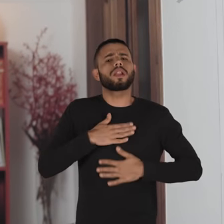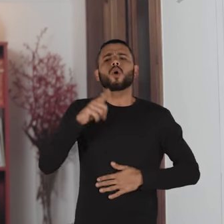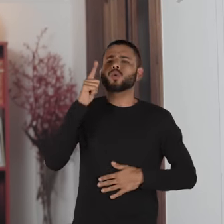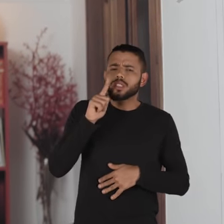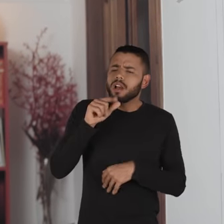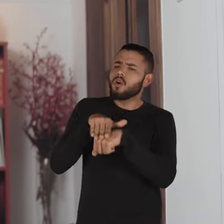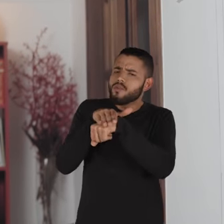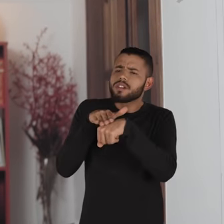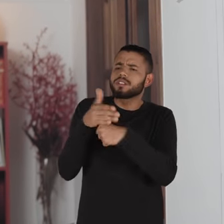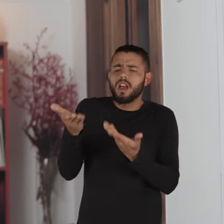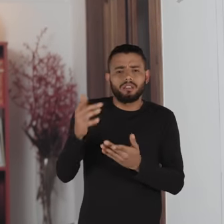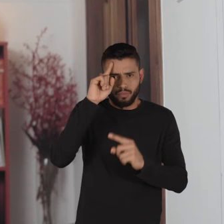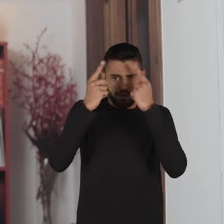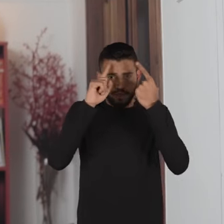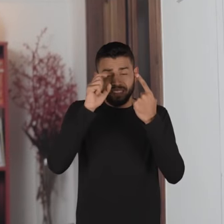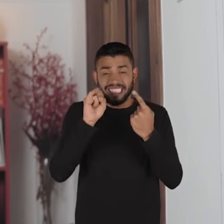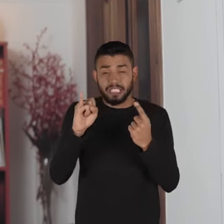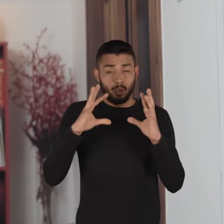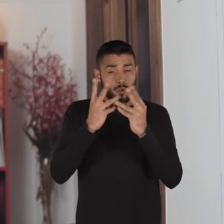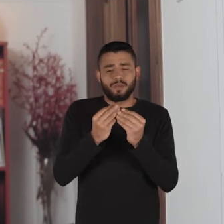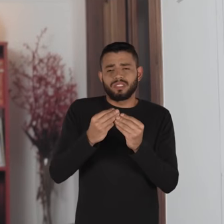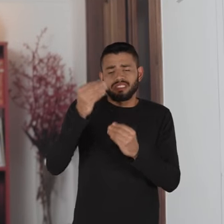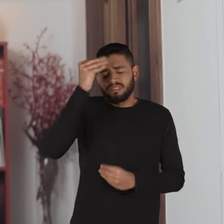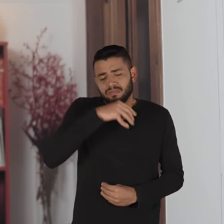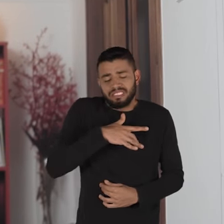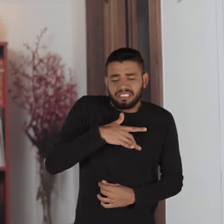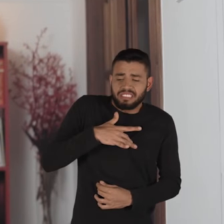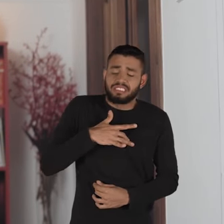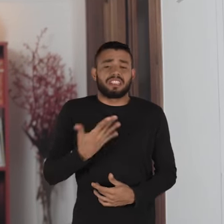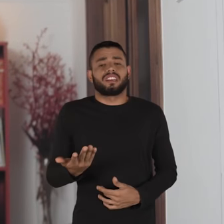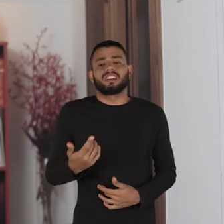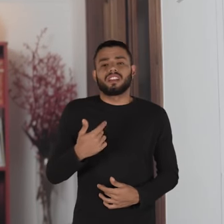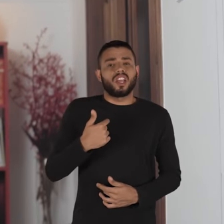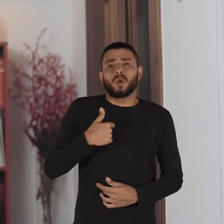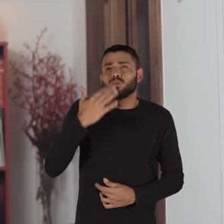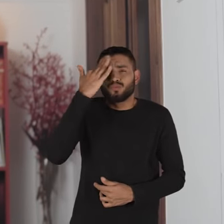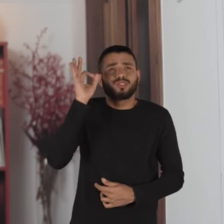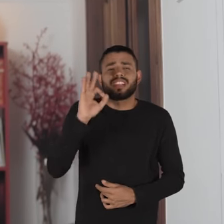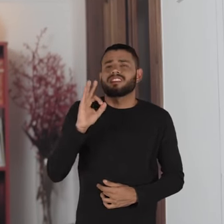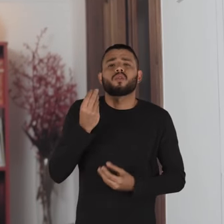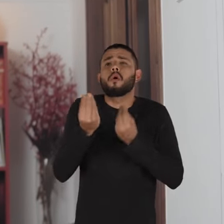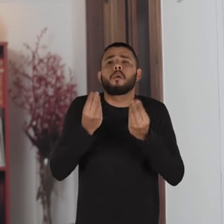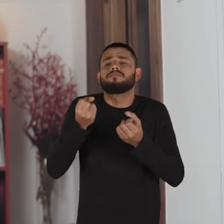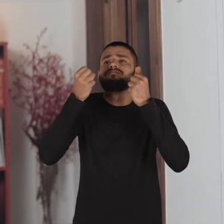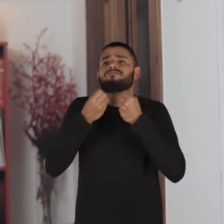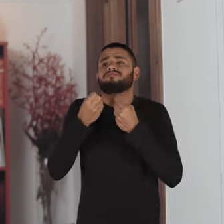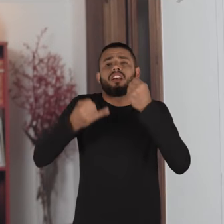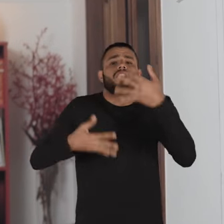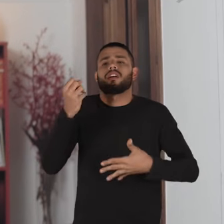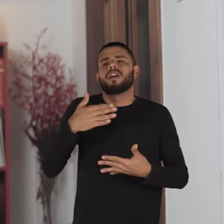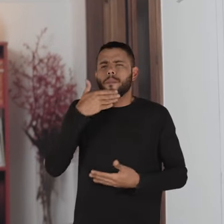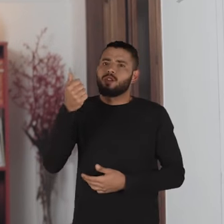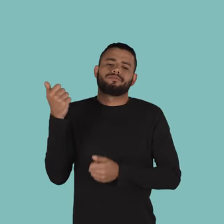possa acolher aquela dúvida, né? Se é todo mundo frágil nesse sentido de não tô entendendo, não sei também o é eu falo sobre isso, melhor